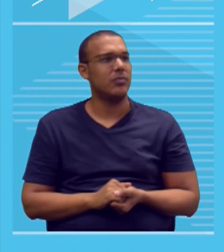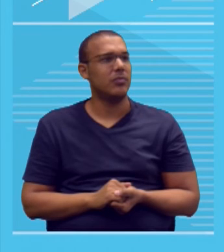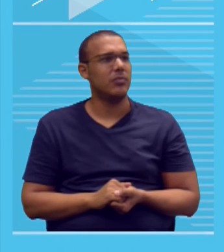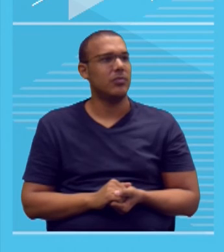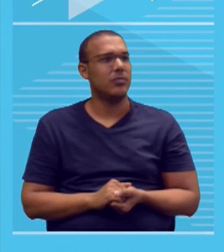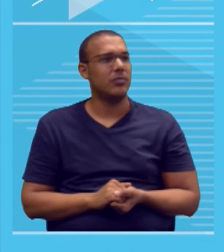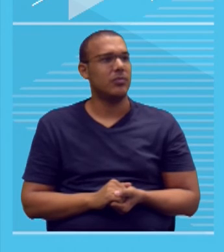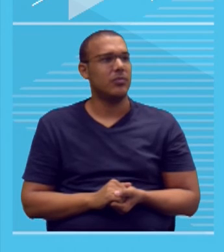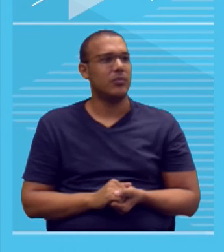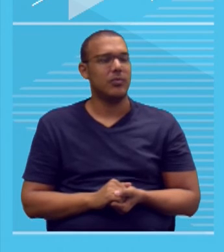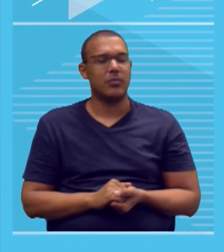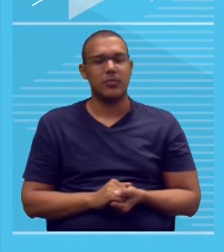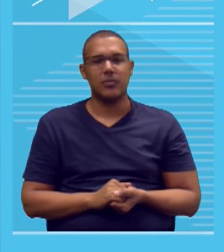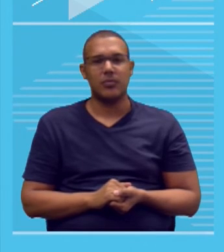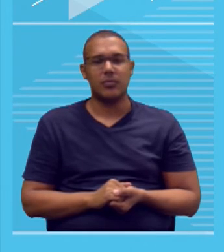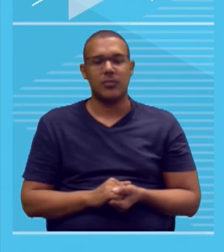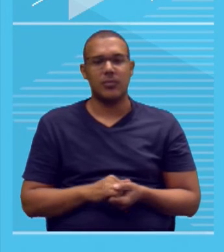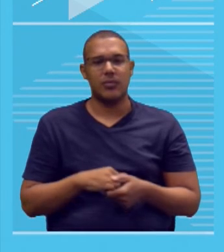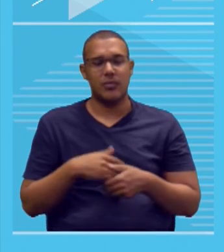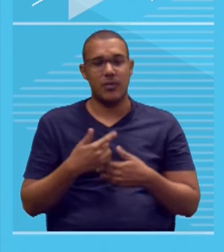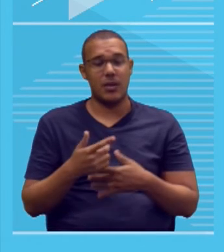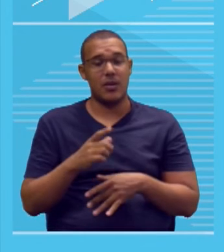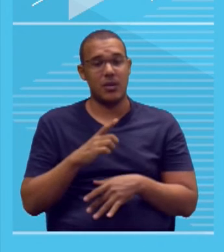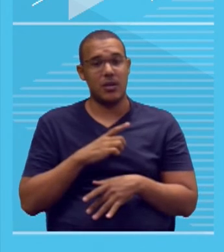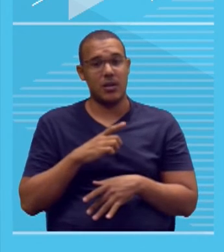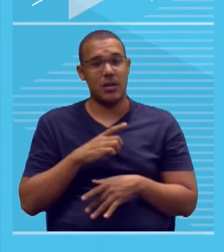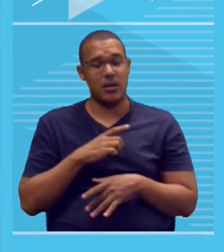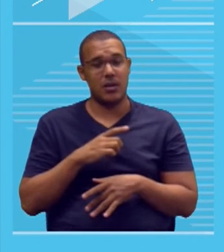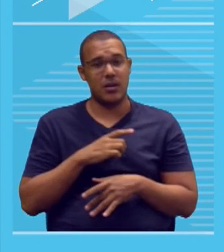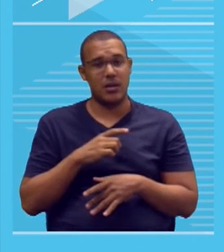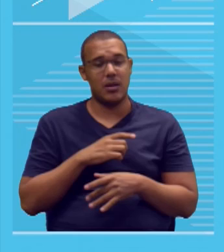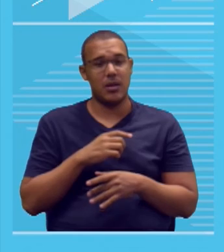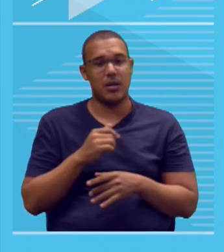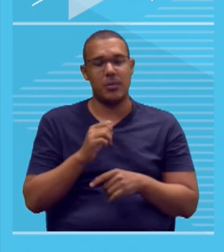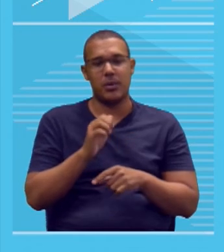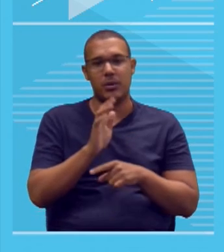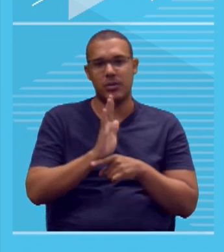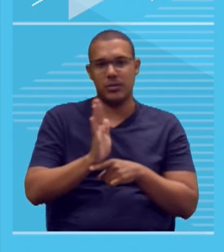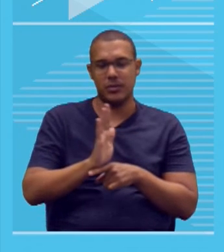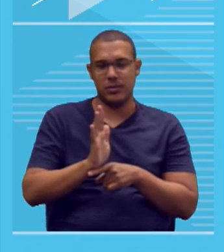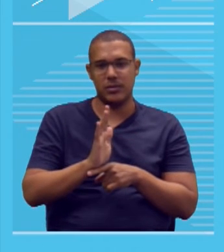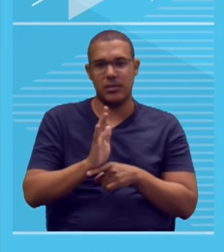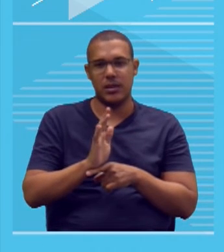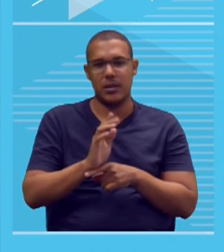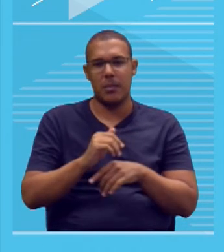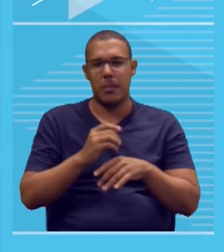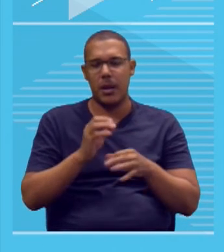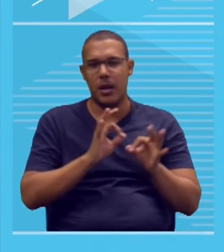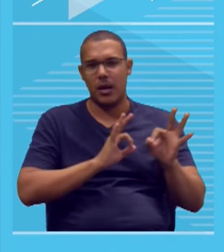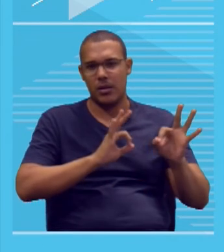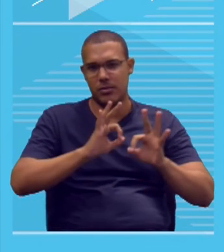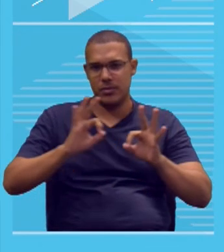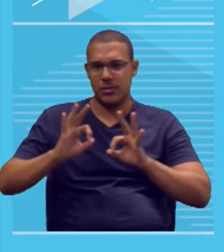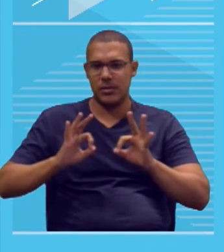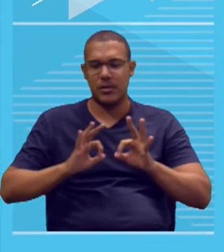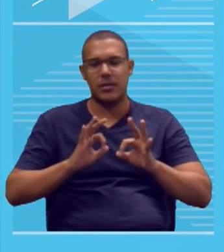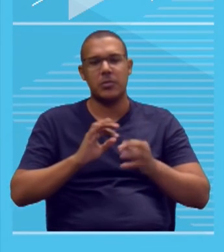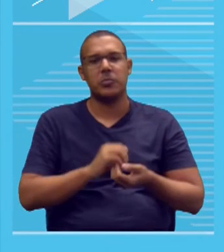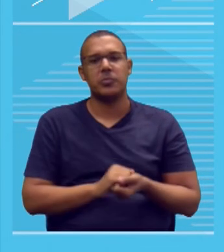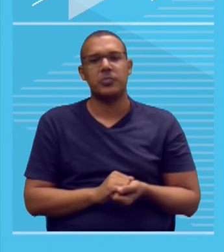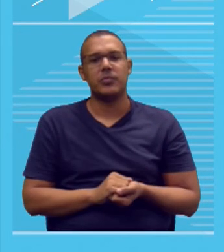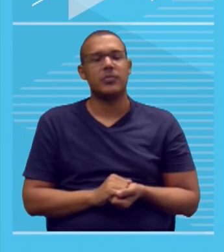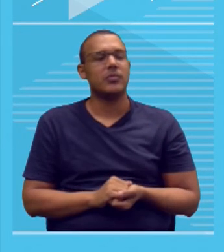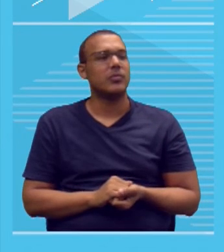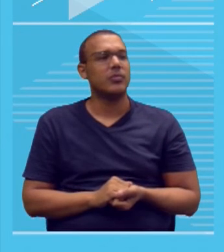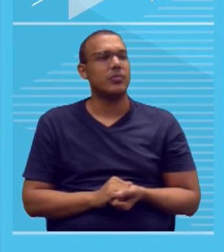não. Então, você tem o repertório das séries de cinema muito bem organizado, diga-se de passagem sem introdução,